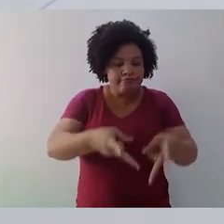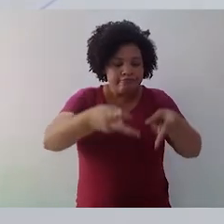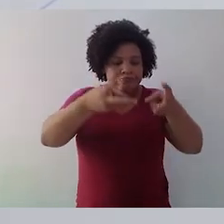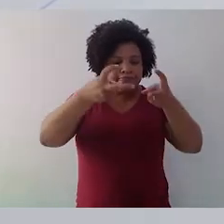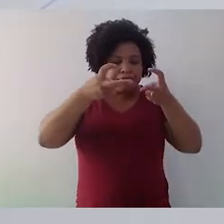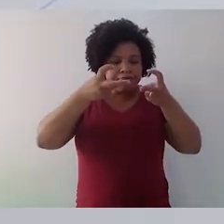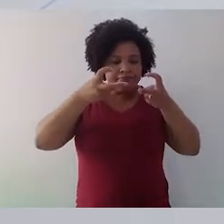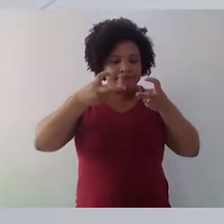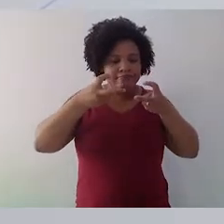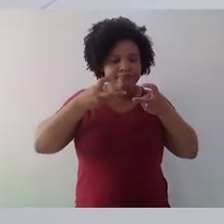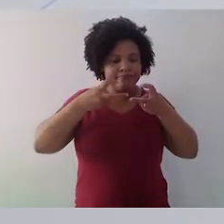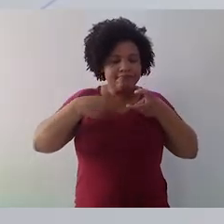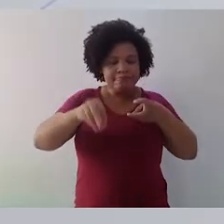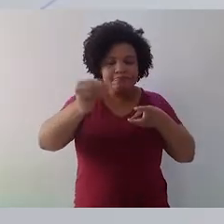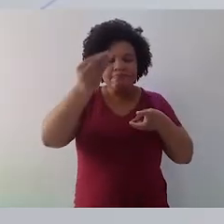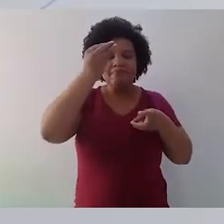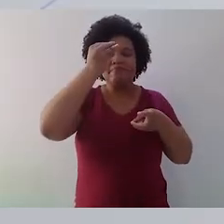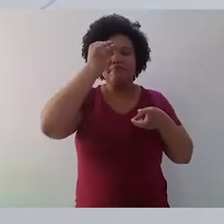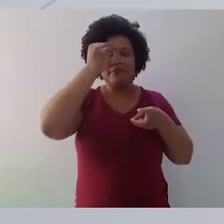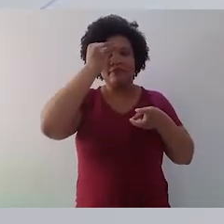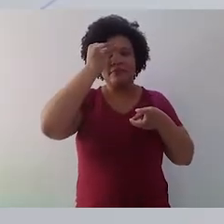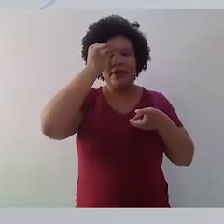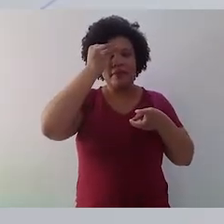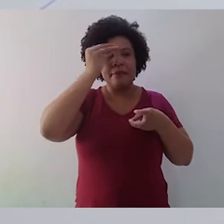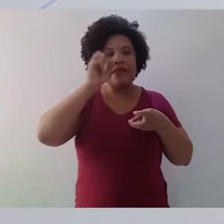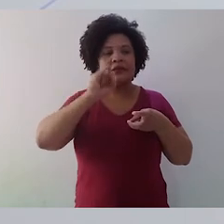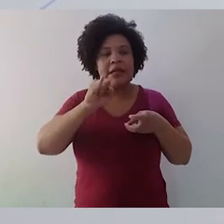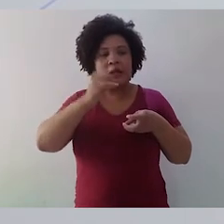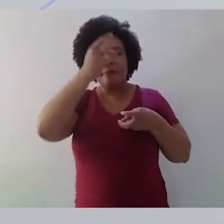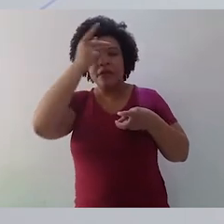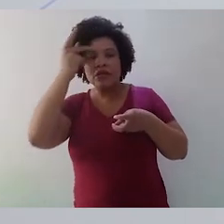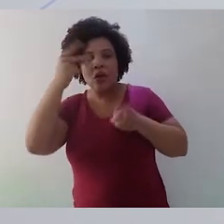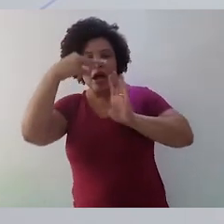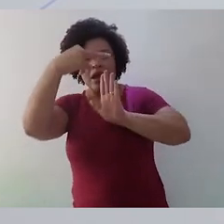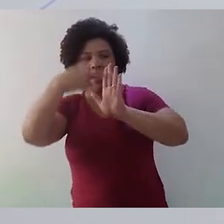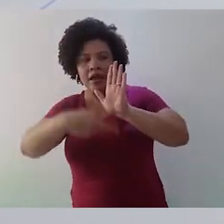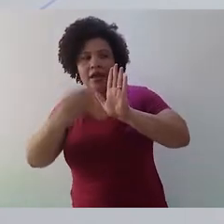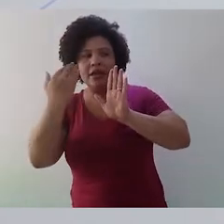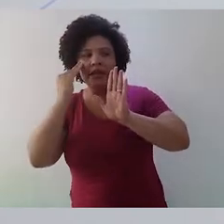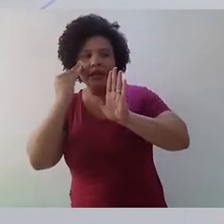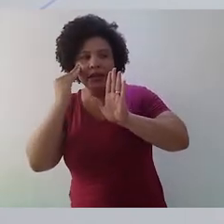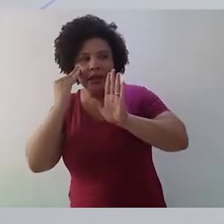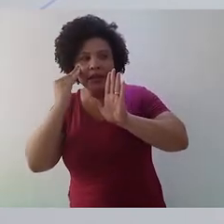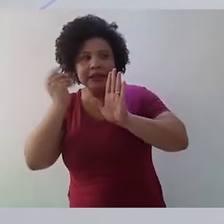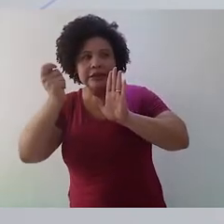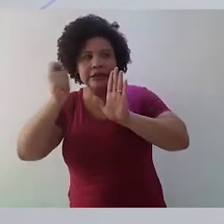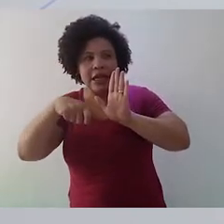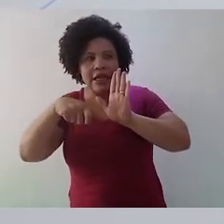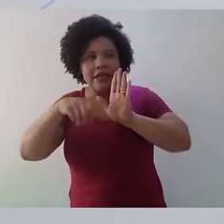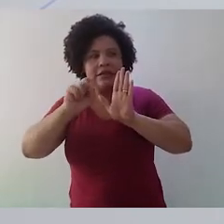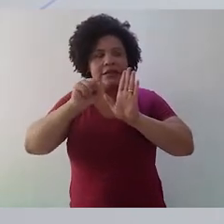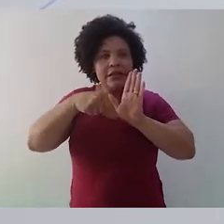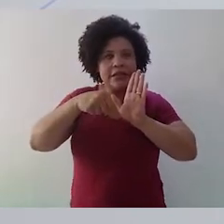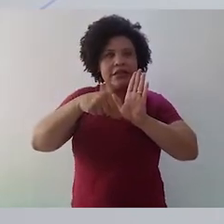gravam esse conteúdo em cada leitor. É por isso que existe o estudo das chamadas figuras retóricas. As figuras